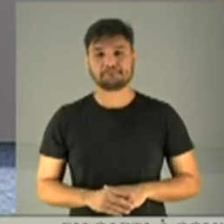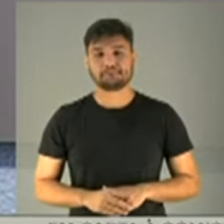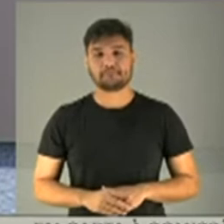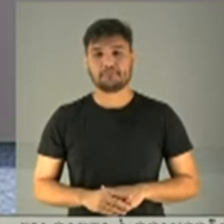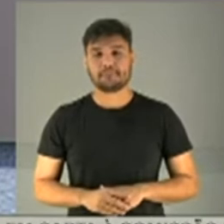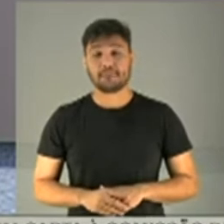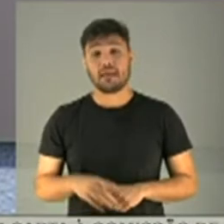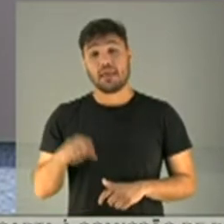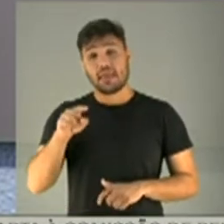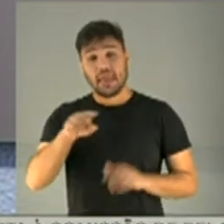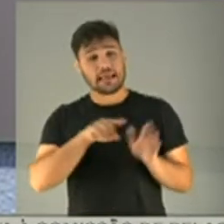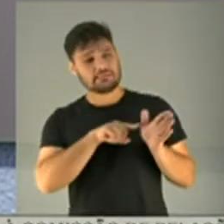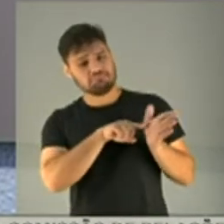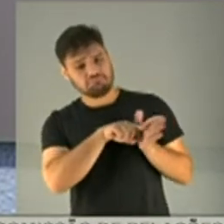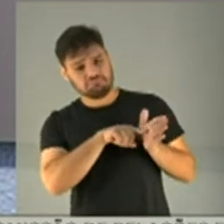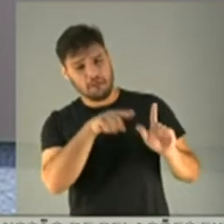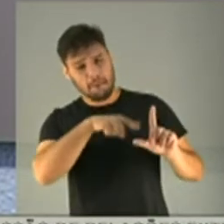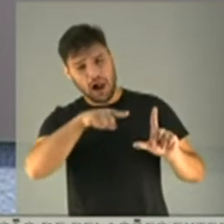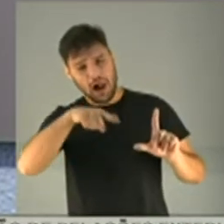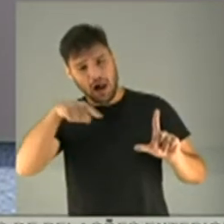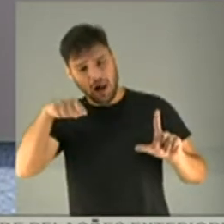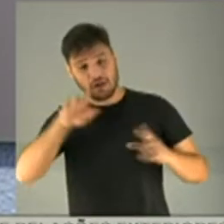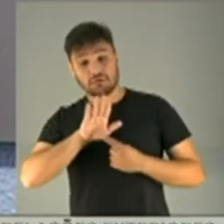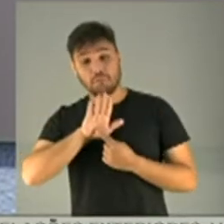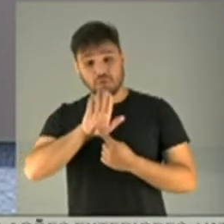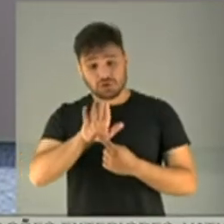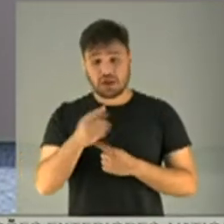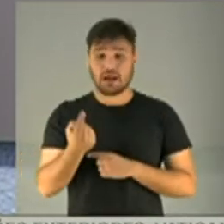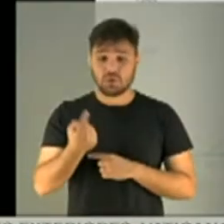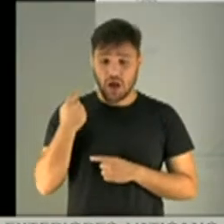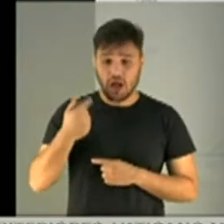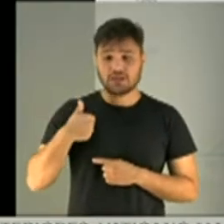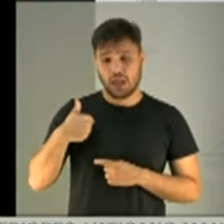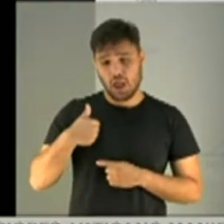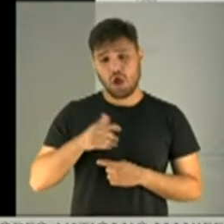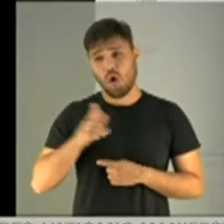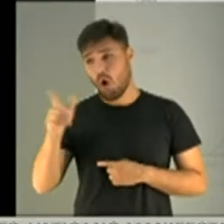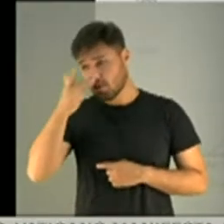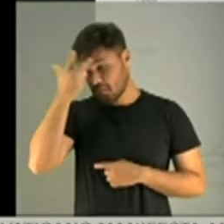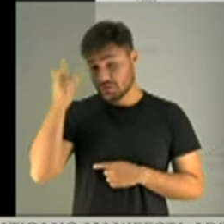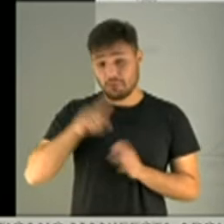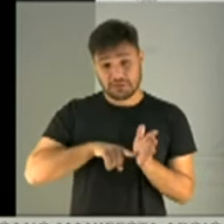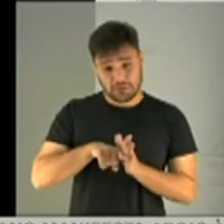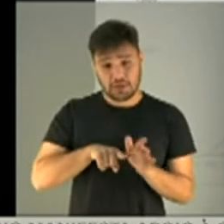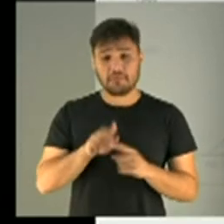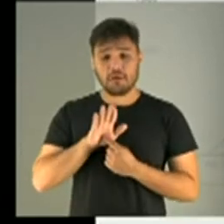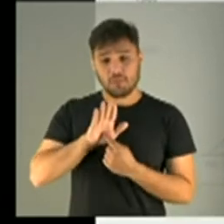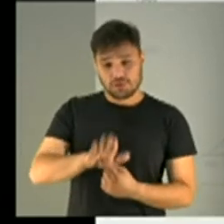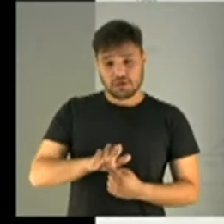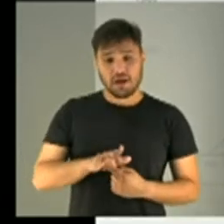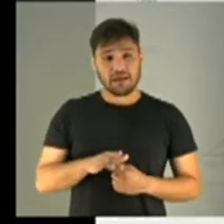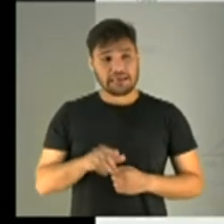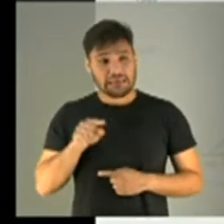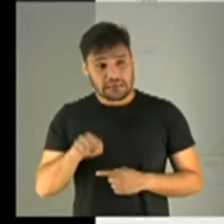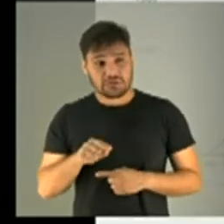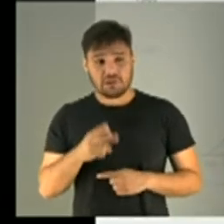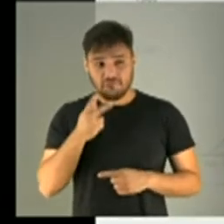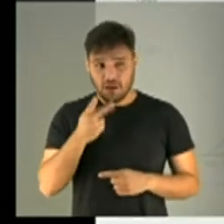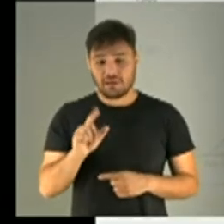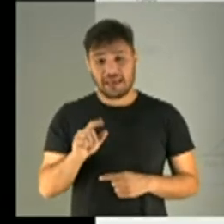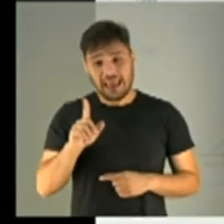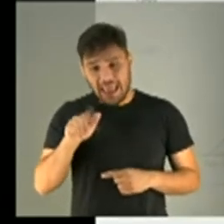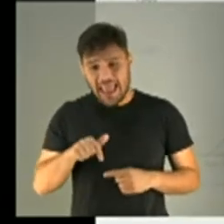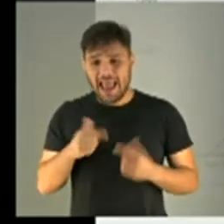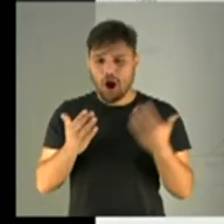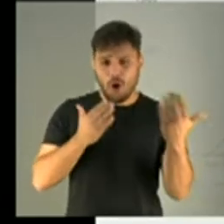Esses gráficos têm sido apresentados desde o começo da pandemia por mim e por outros pesquisadores e muitas vezes dizem que essa é uma